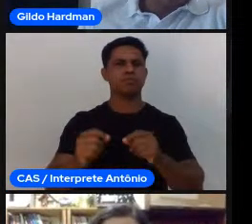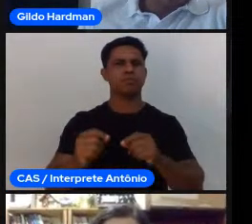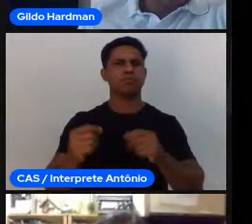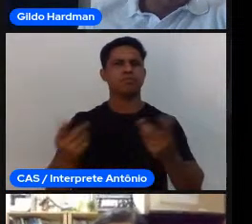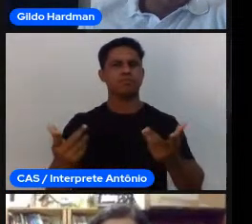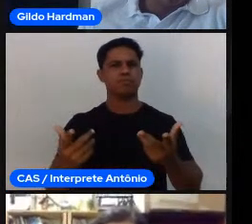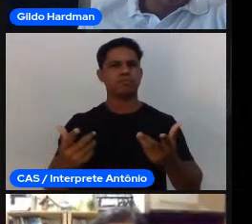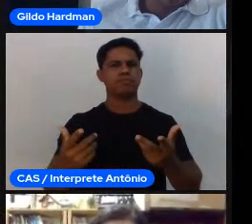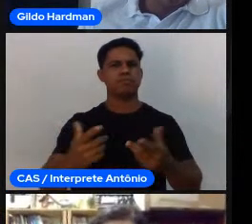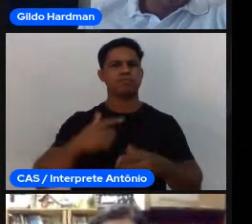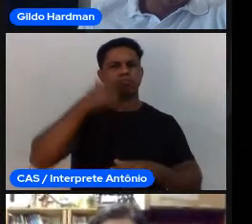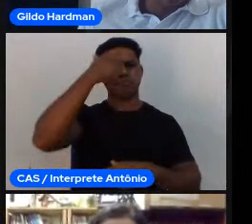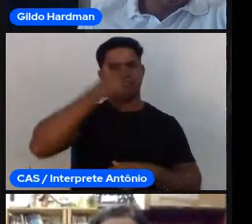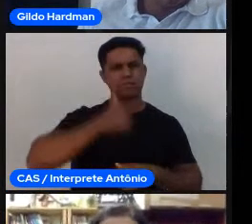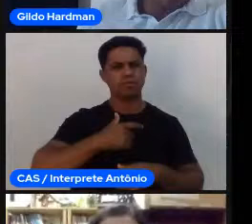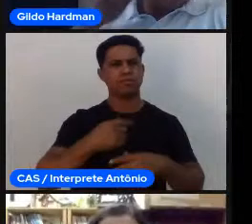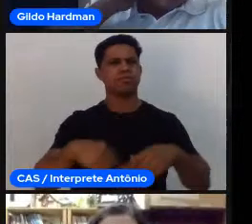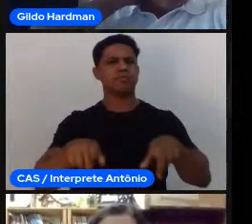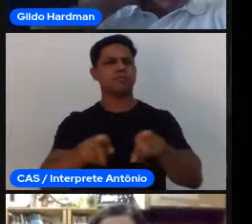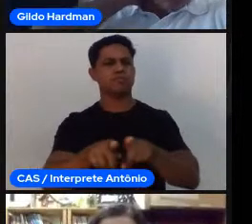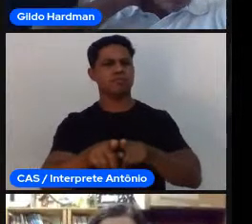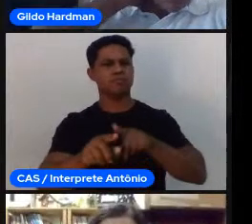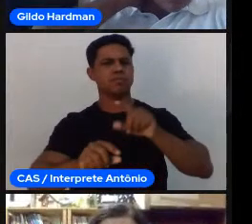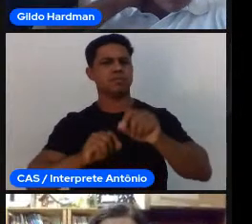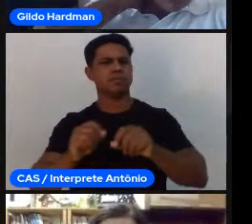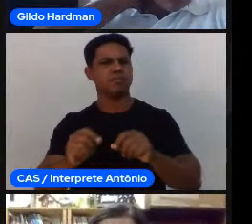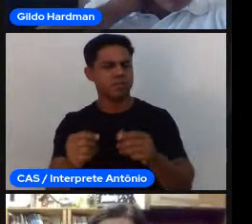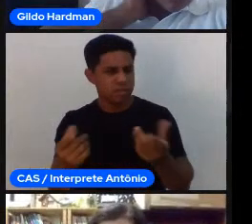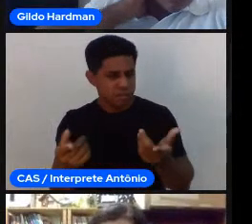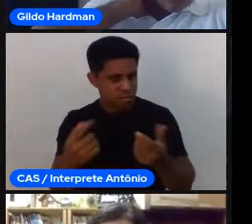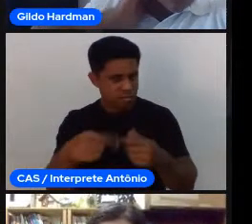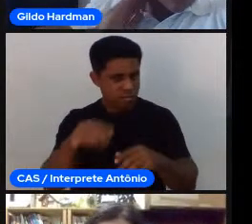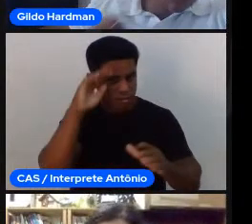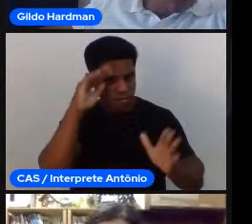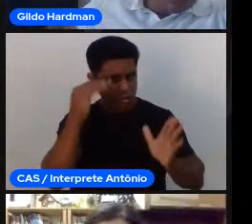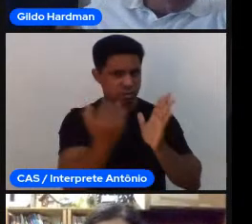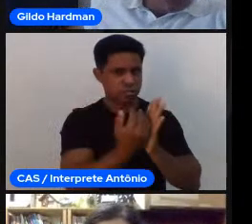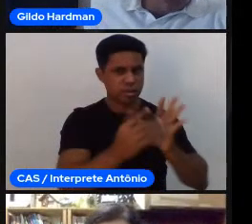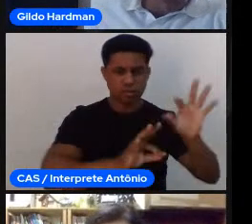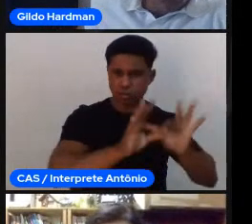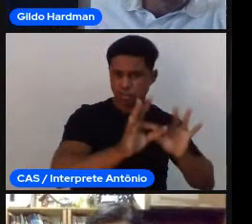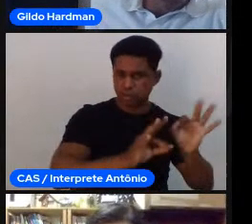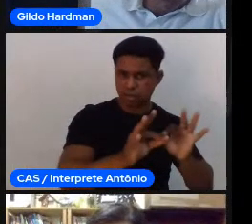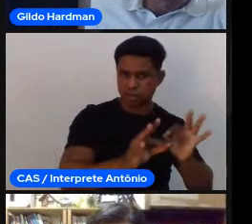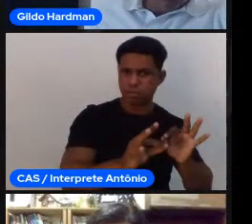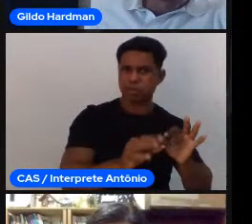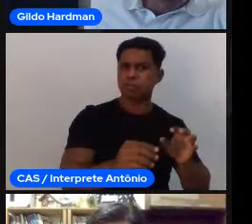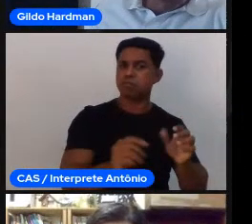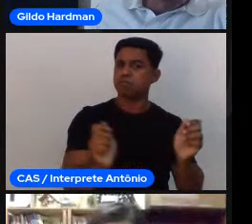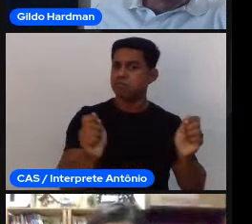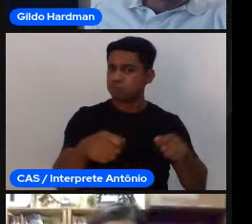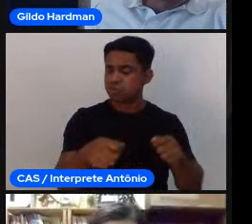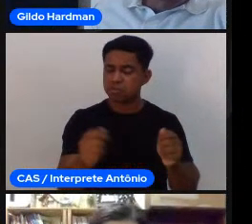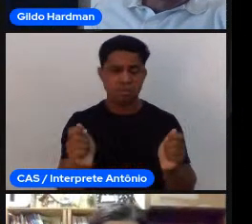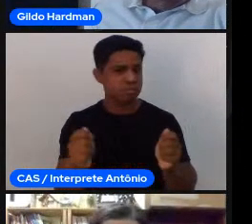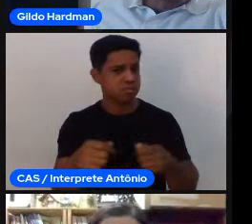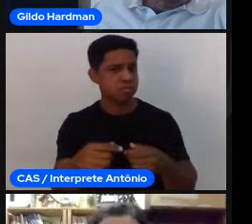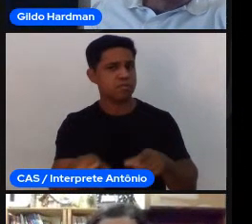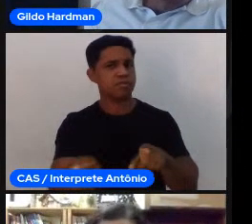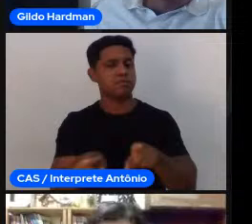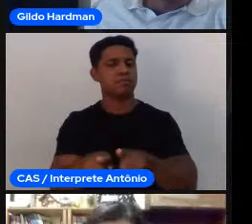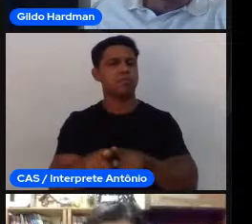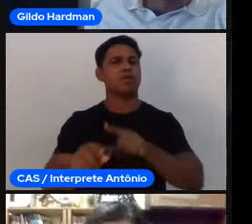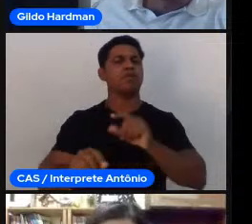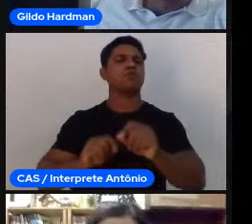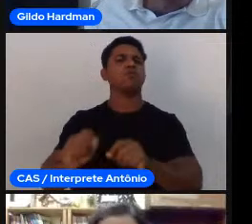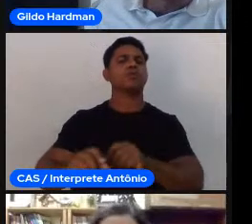intensa como o esporte tem? A gente pode aproveitá-la para promover mais intencionalmente as questões educacionais. E algo